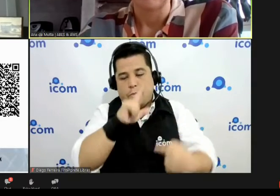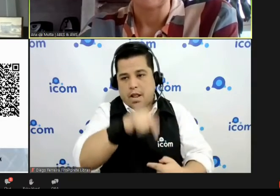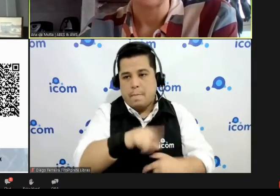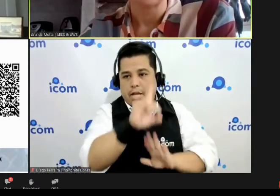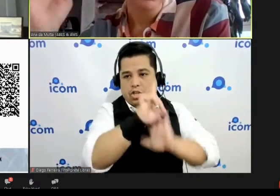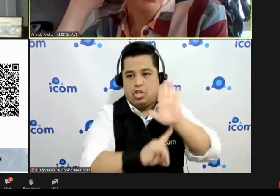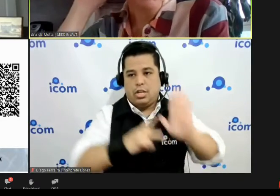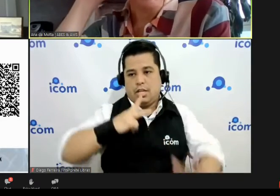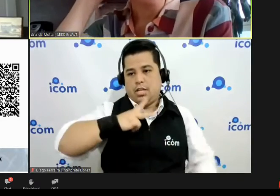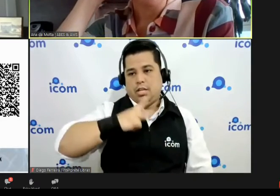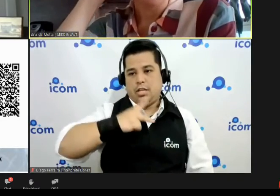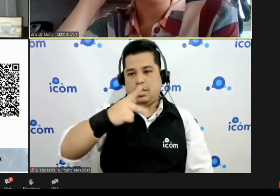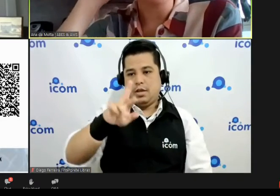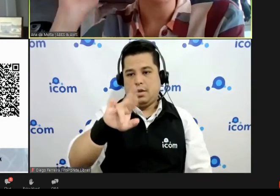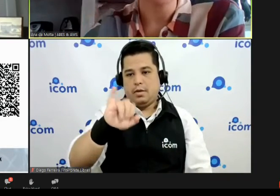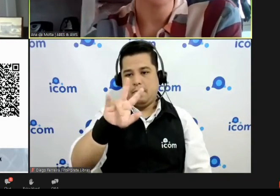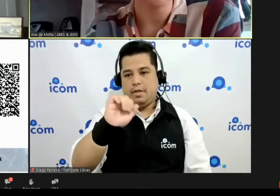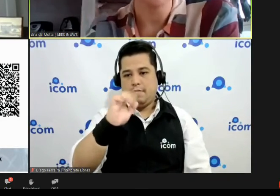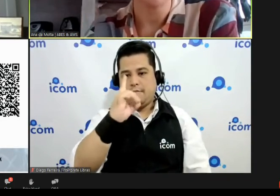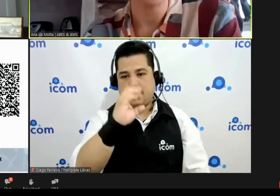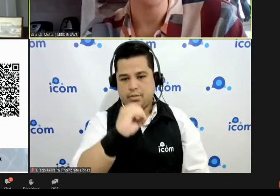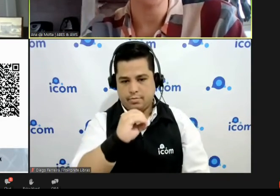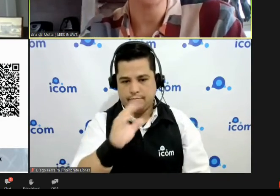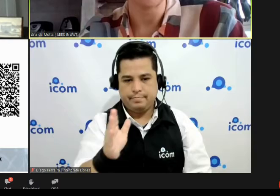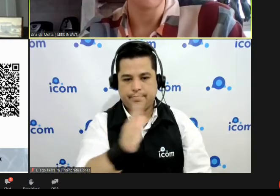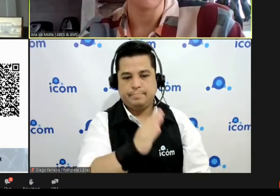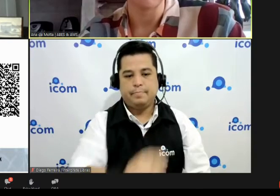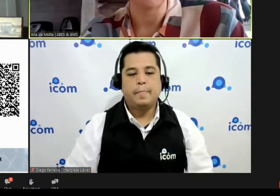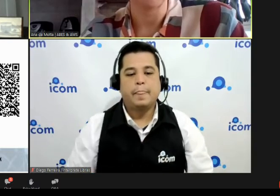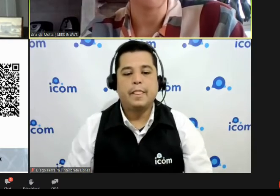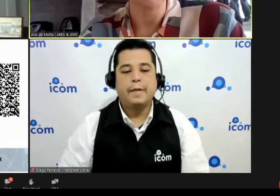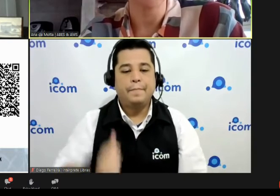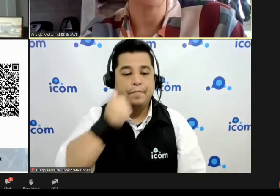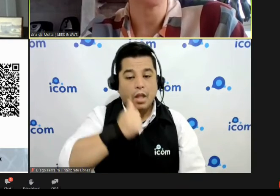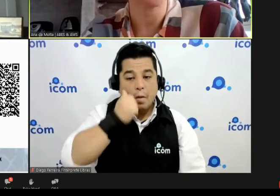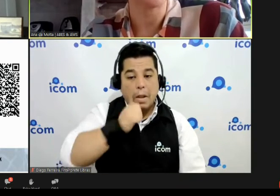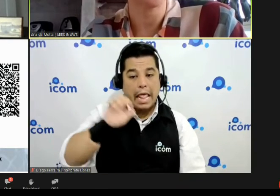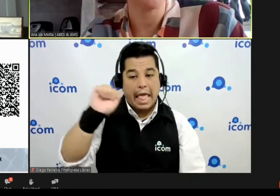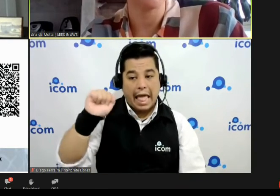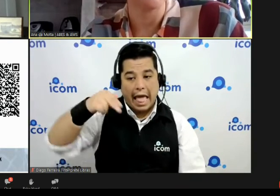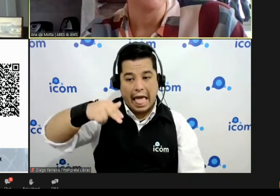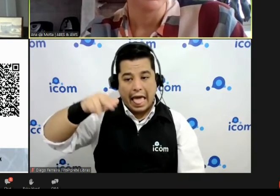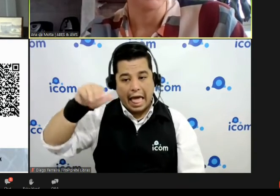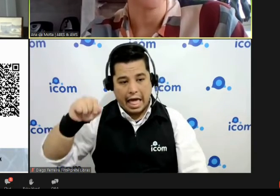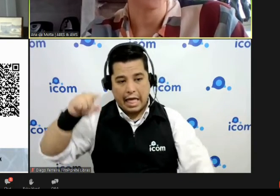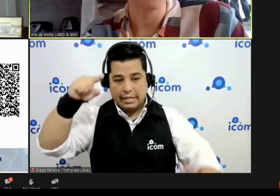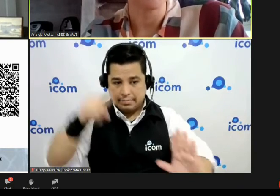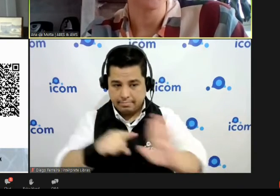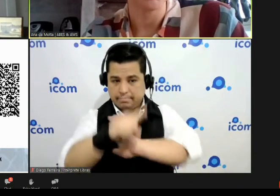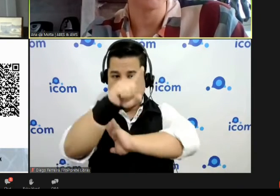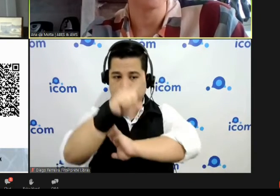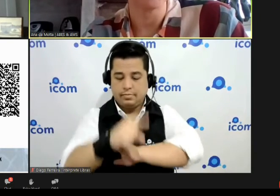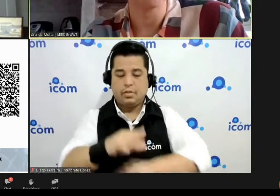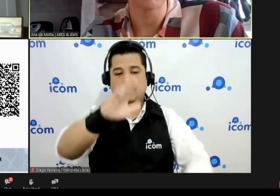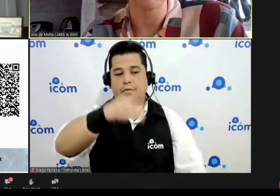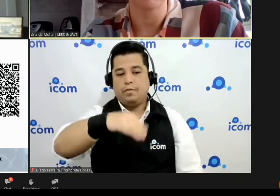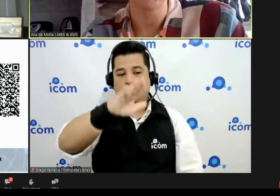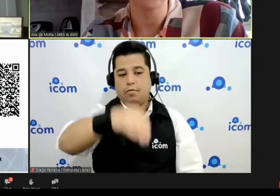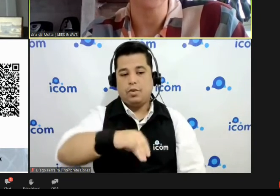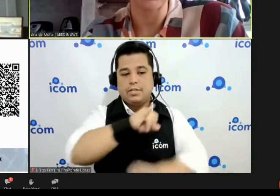Lara, eu tenho uma pergunta você citou que principalmente pratique as formas de